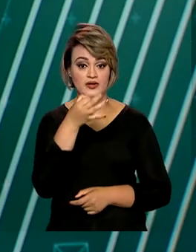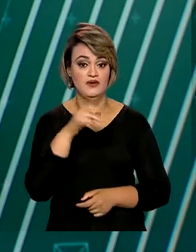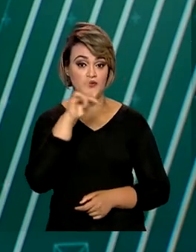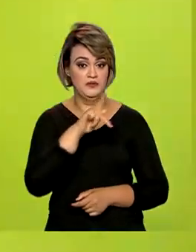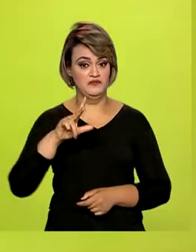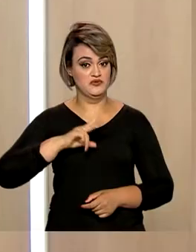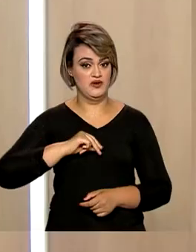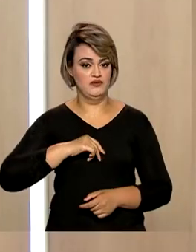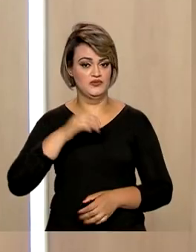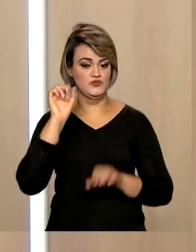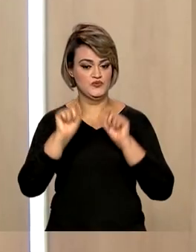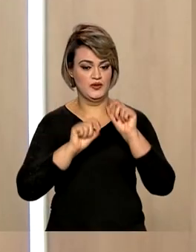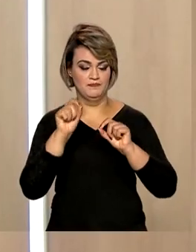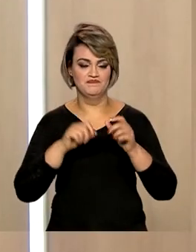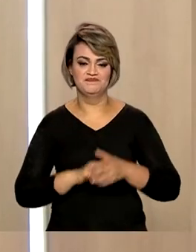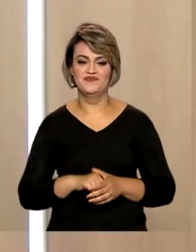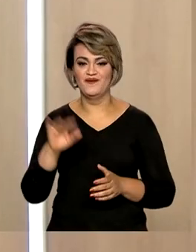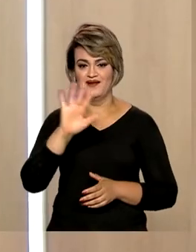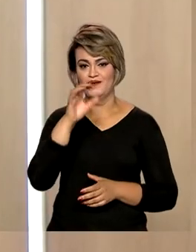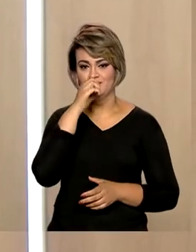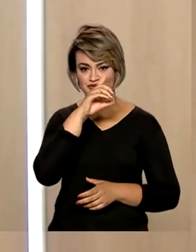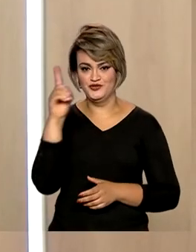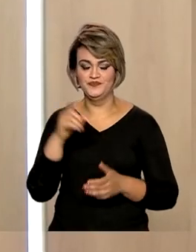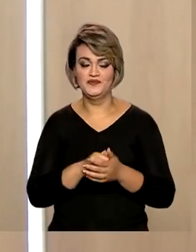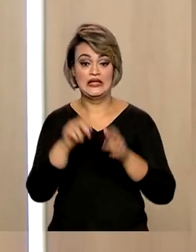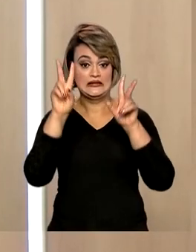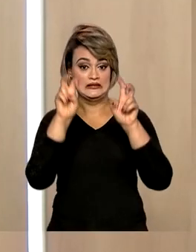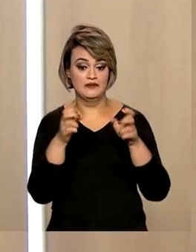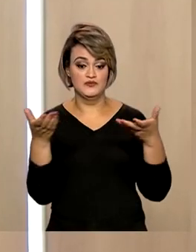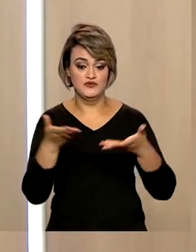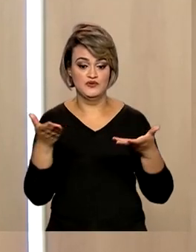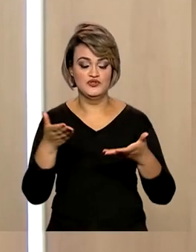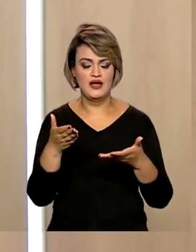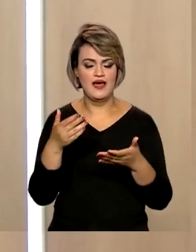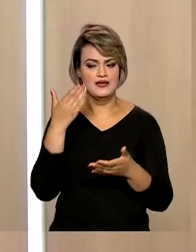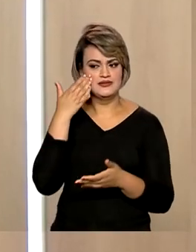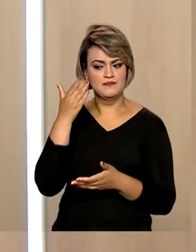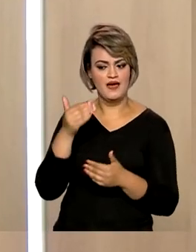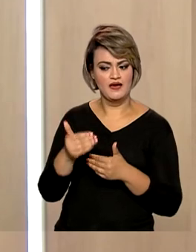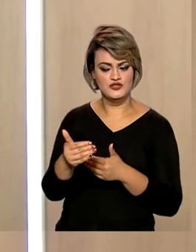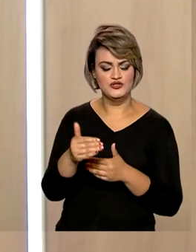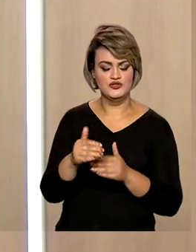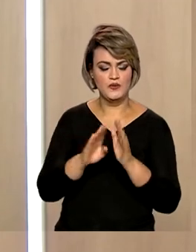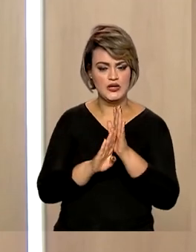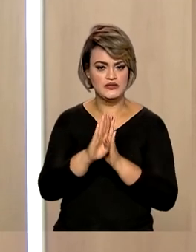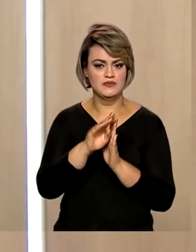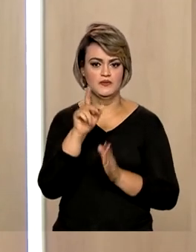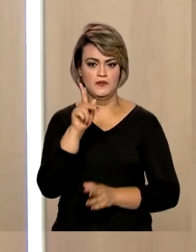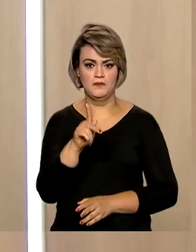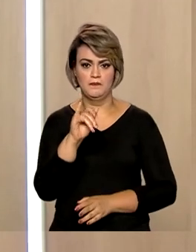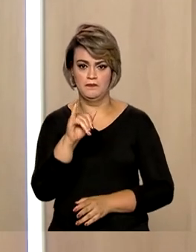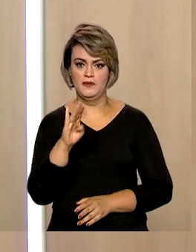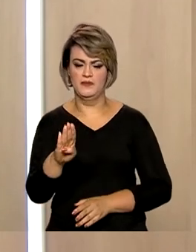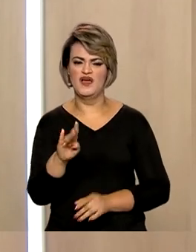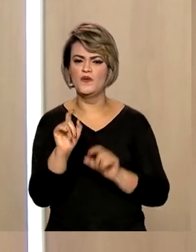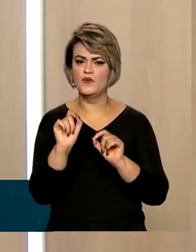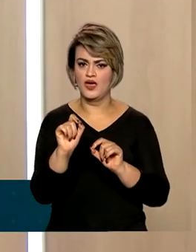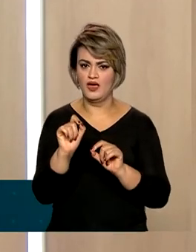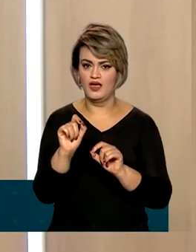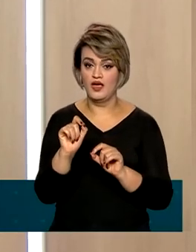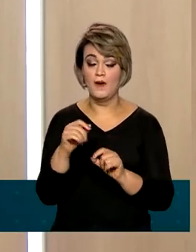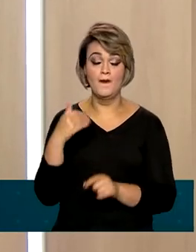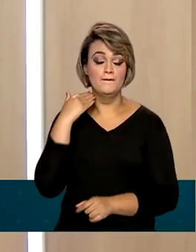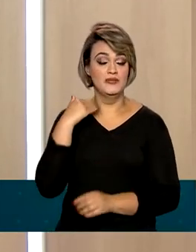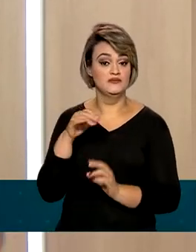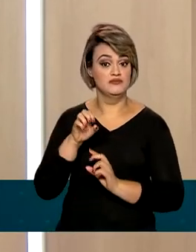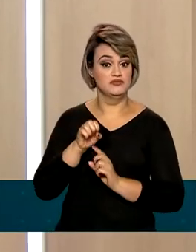Caldas. Bom dia, bom dia a todos. O nosso tema de hoje é a prévia do crescimento do PIB. Dessa vez, realizada pelo